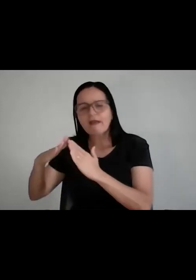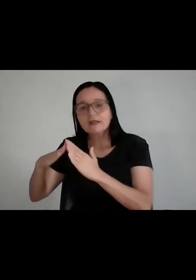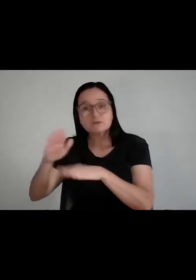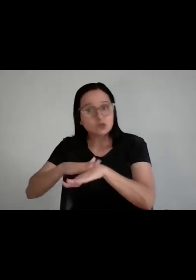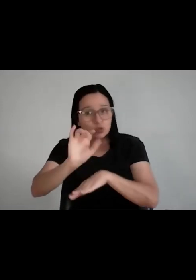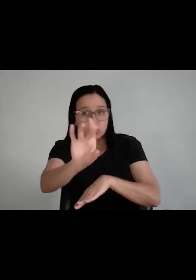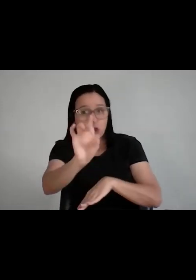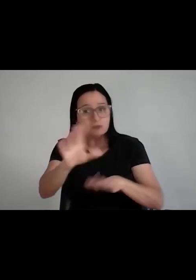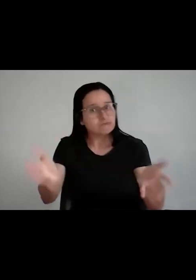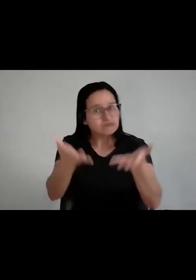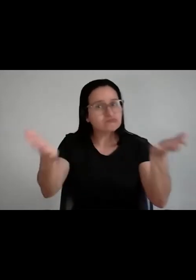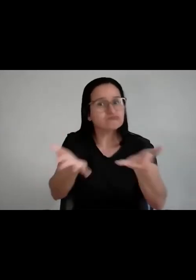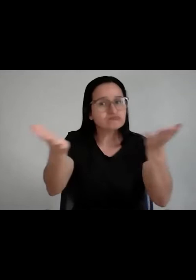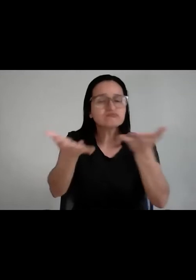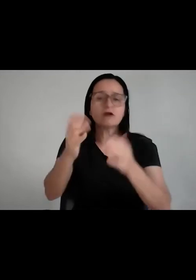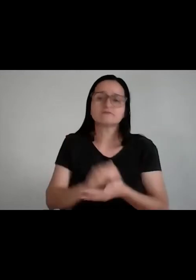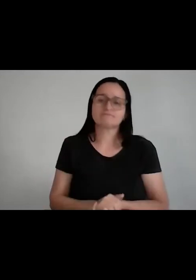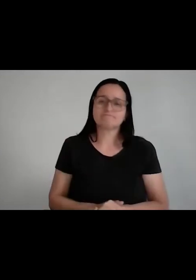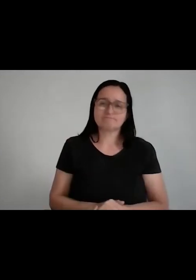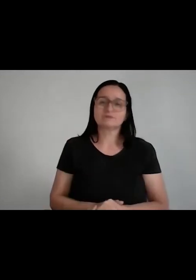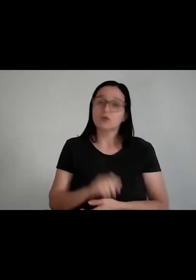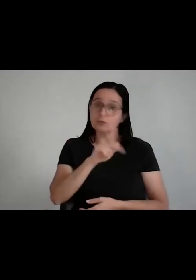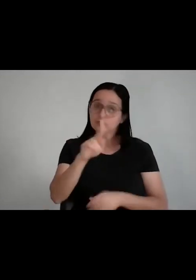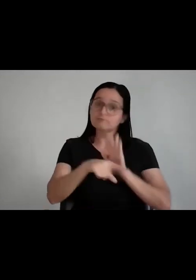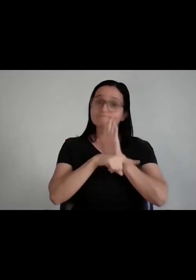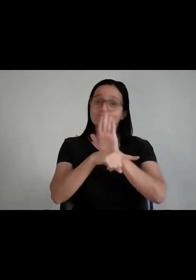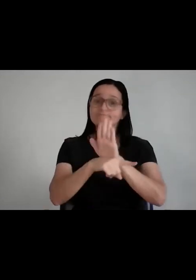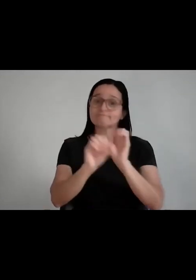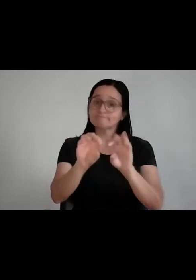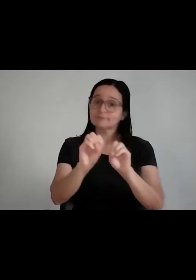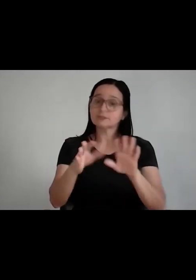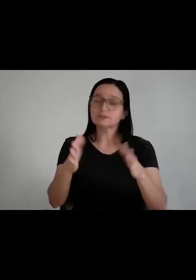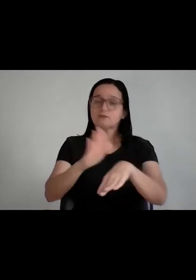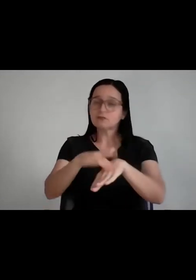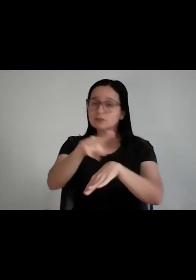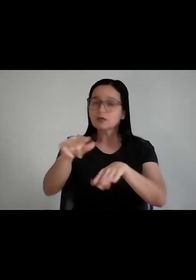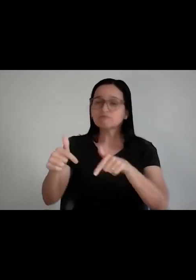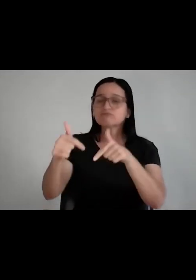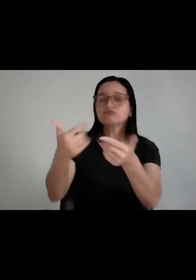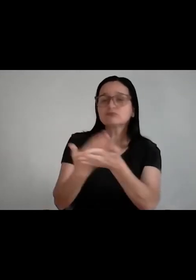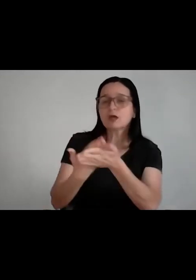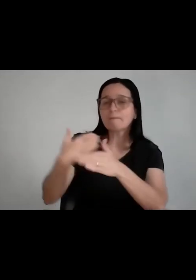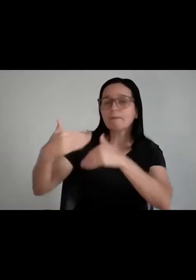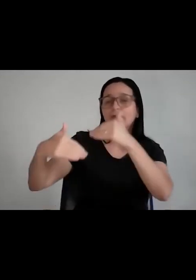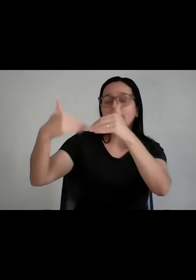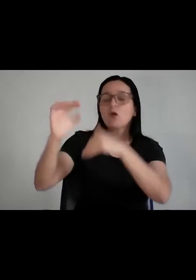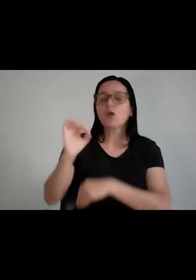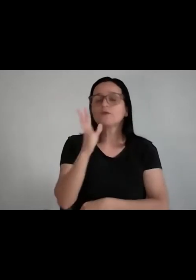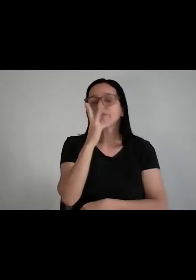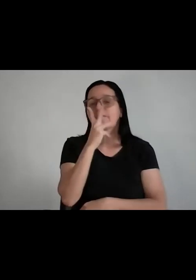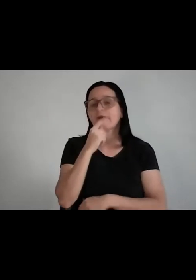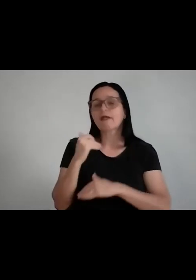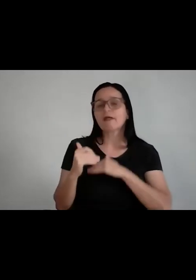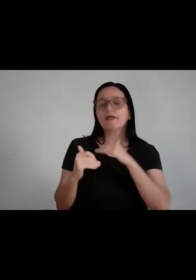e vamos embora. O professor é facilitador. Você é que decide o ritmo do seu desenvolvimento. E aí, quem estuda